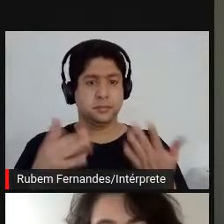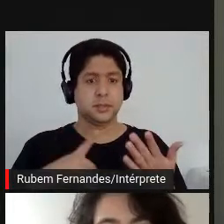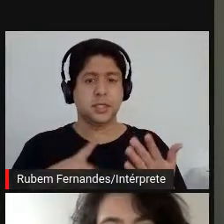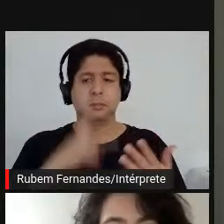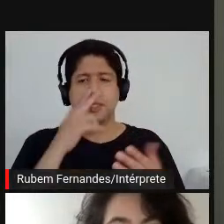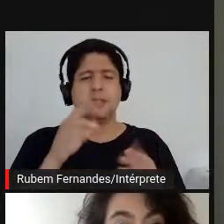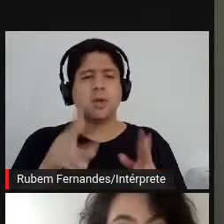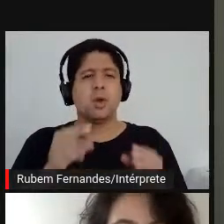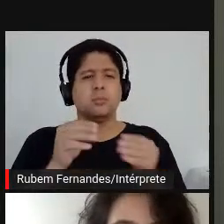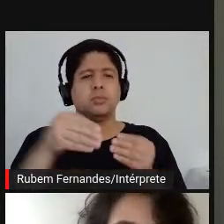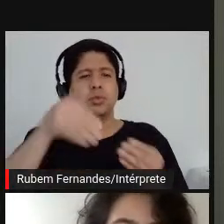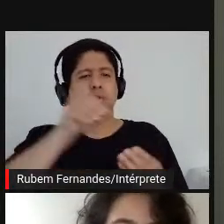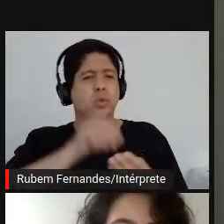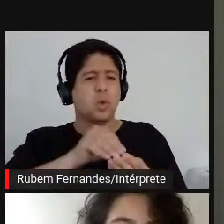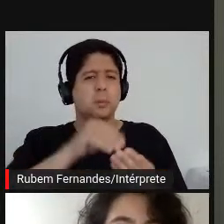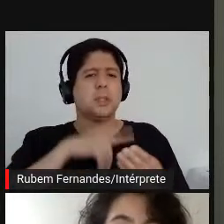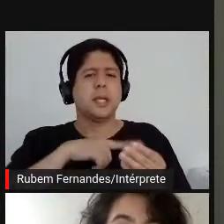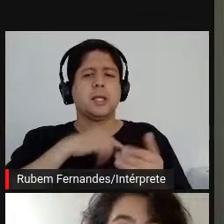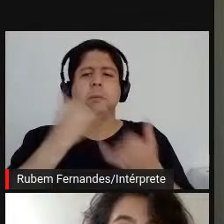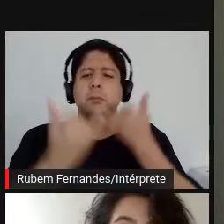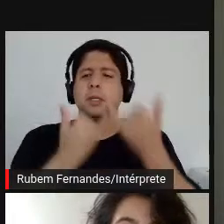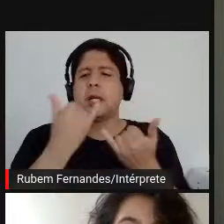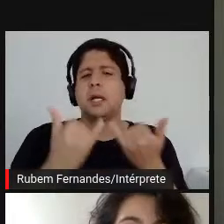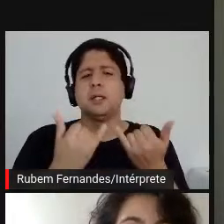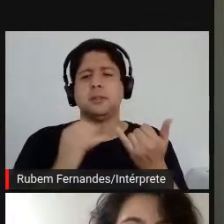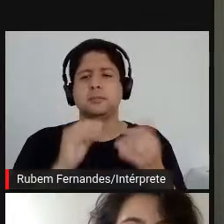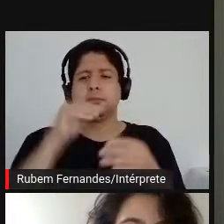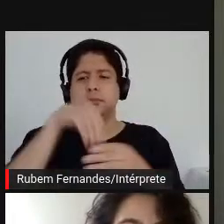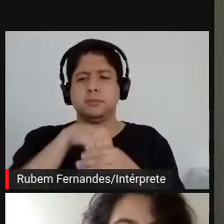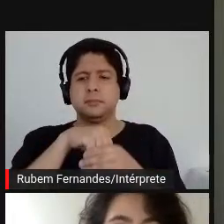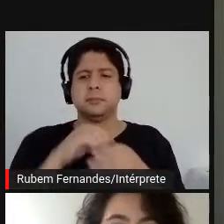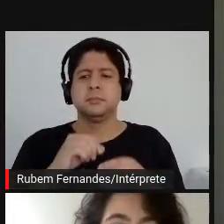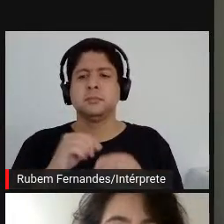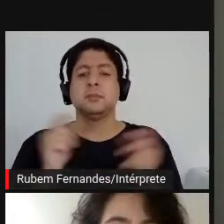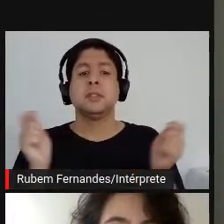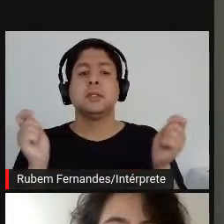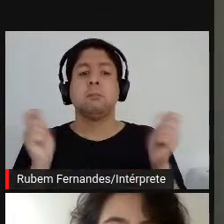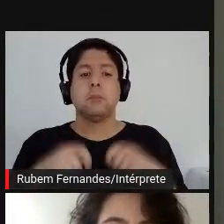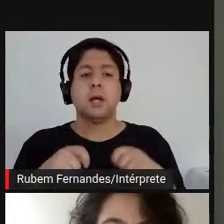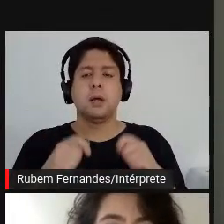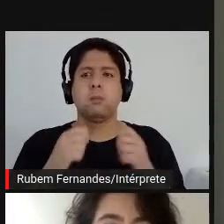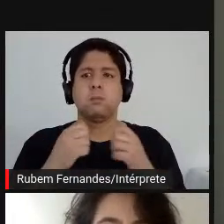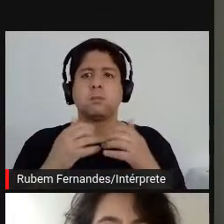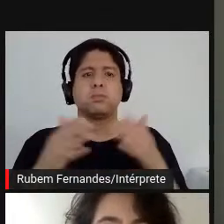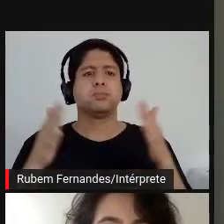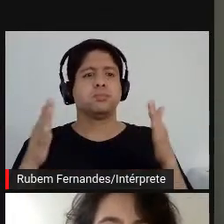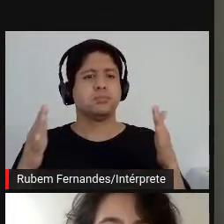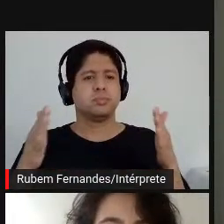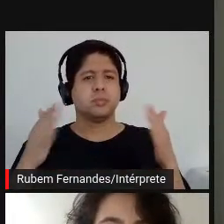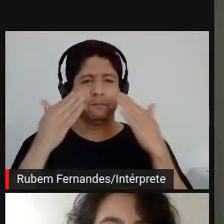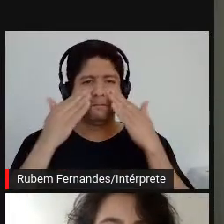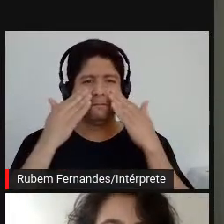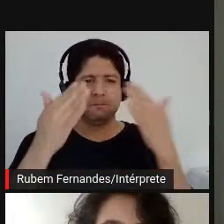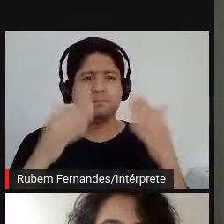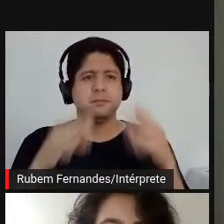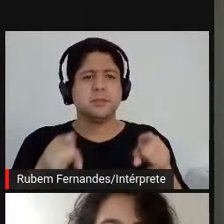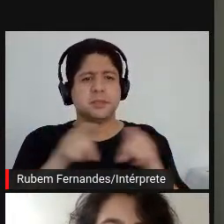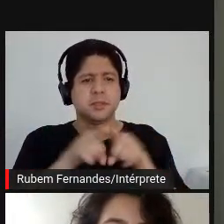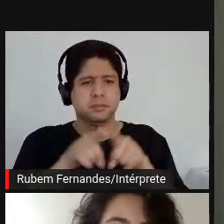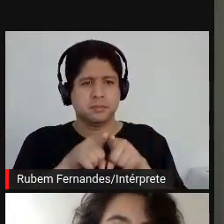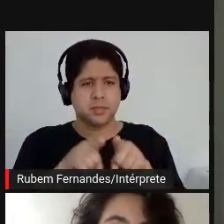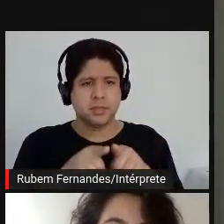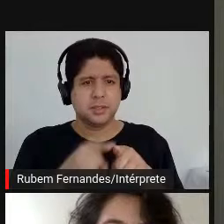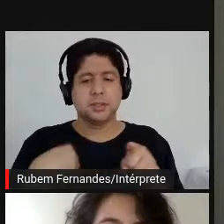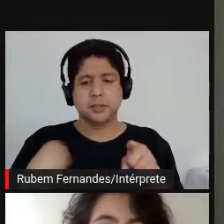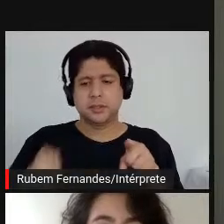e tem esse jogo e tem essa possibilidade expandida da exposição também estar